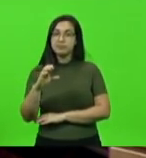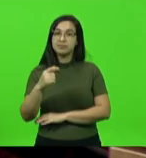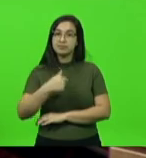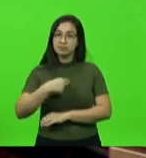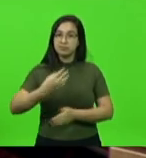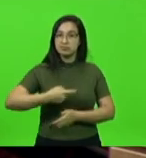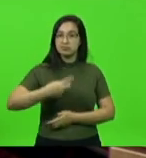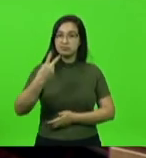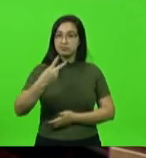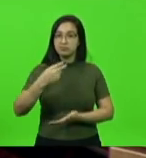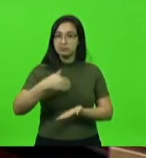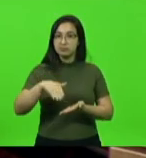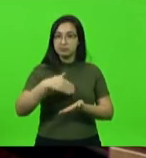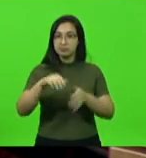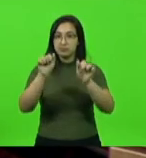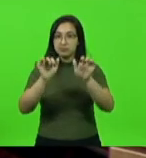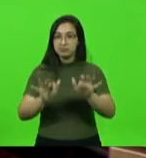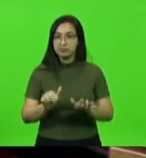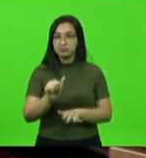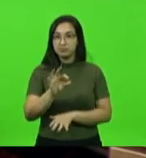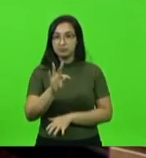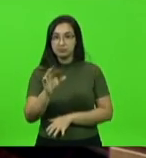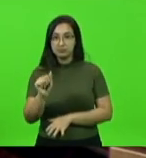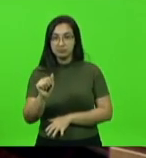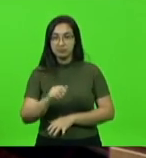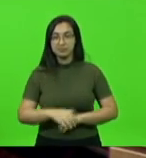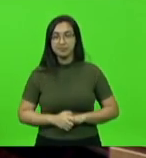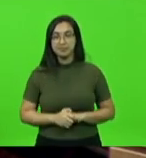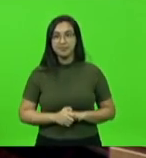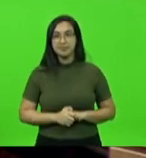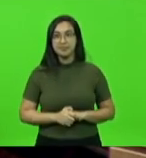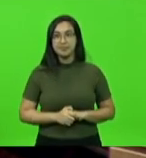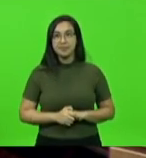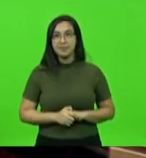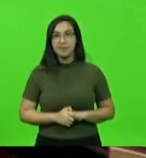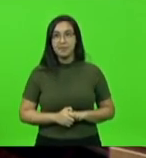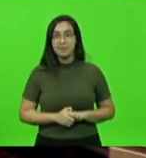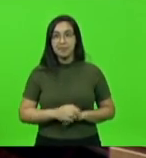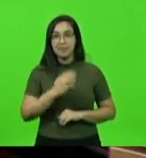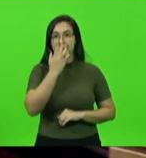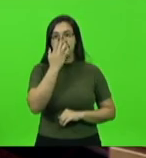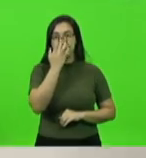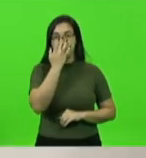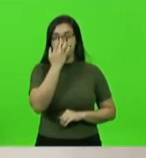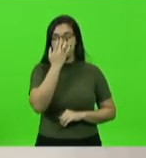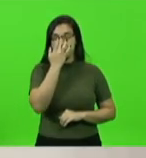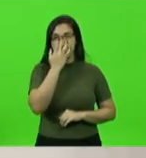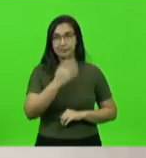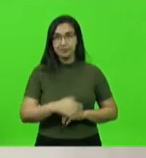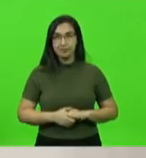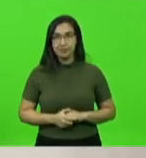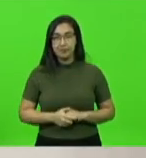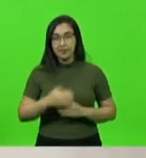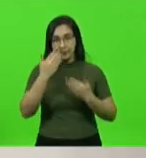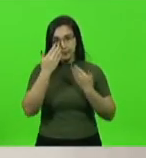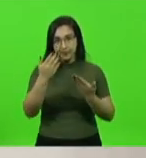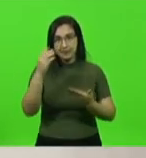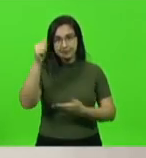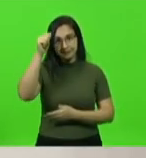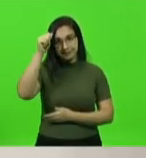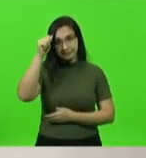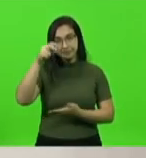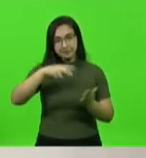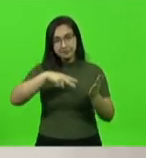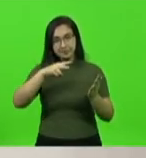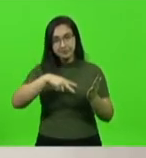segundo o secretário, laverei a presente ato. Era isso, presidente. Pela ordem, presidente. Pois não, obrigado, Adrianinho. Pois não,